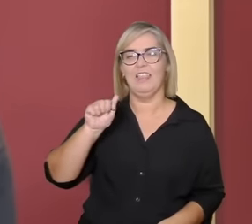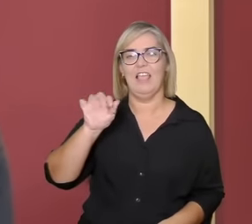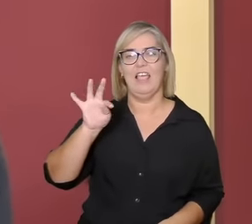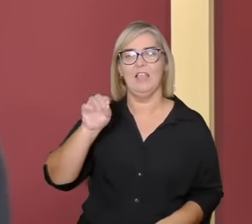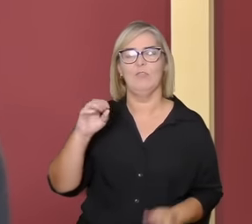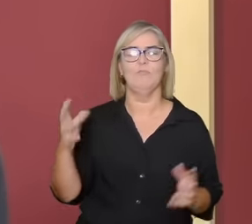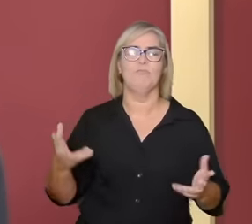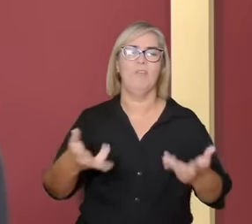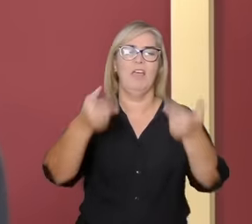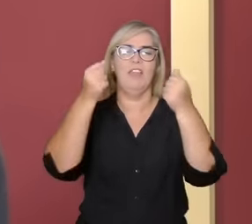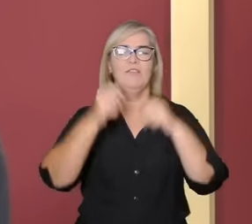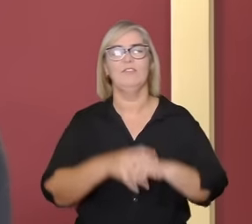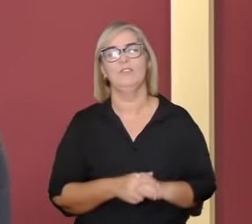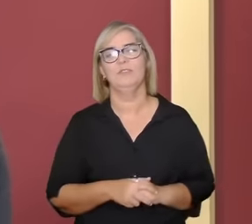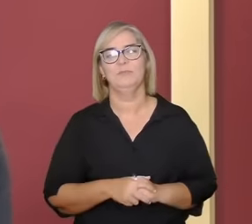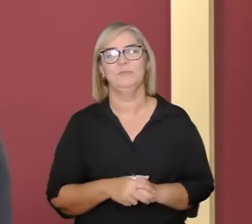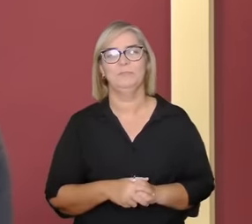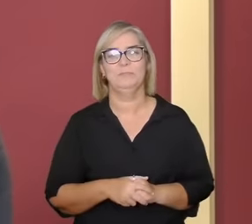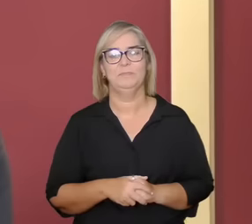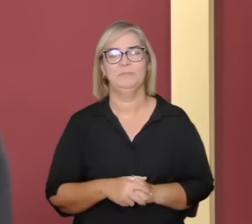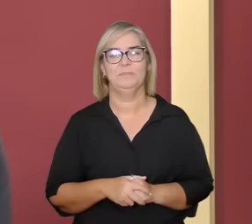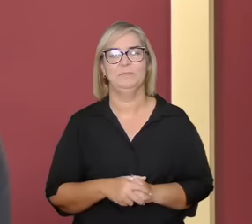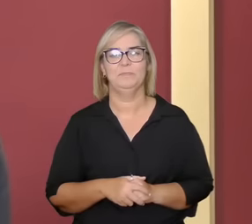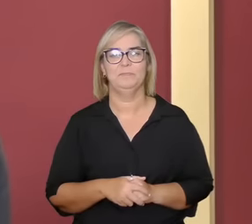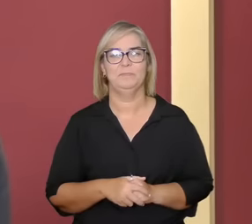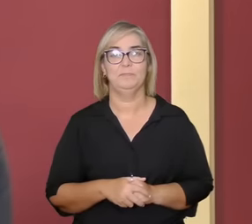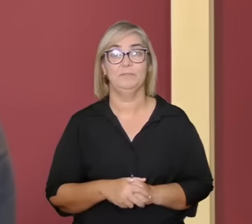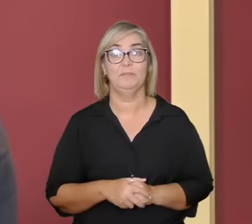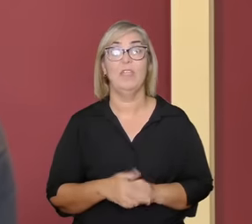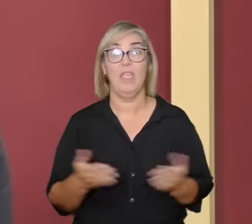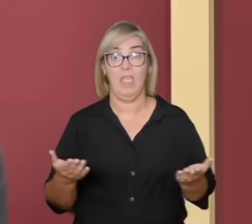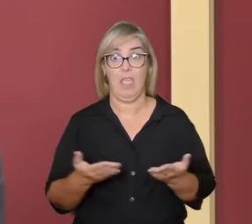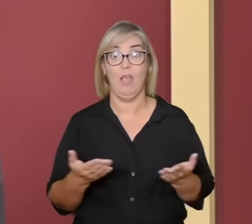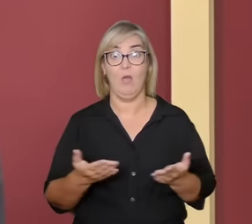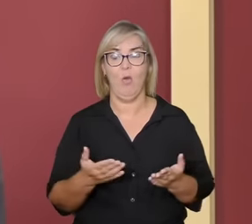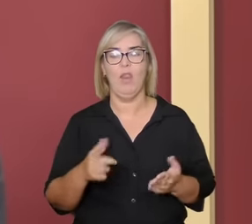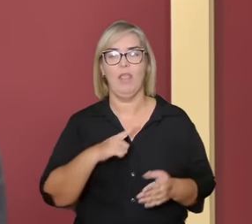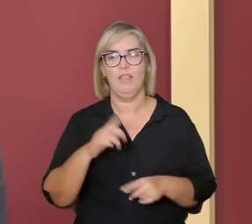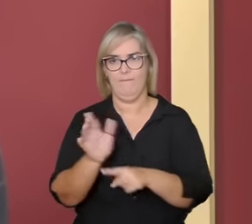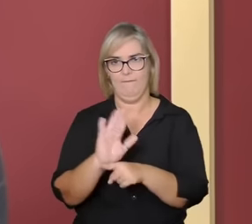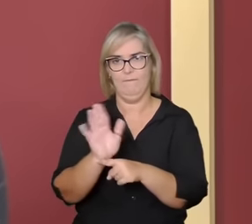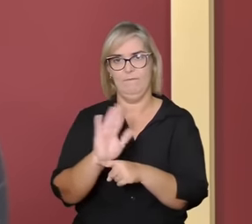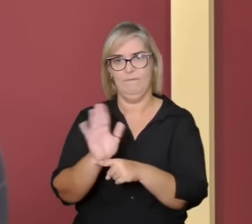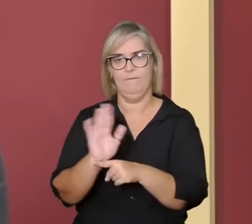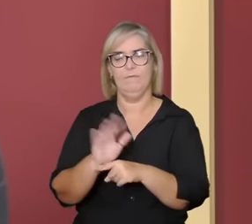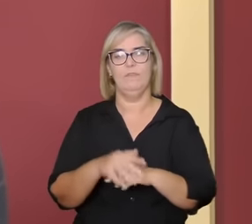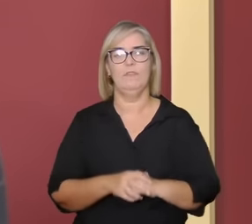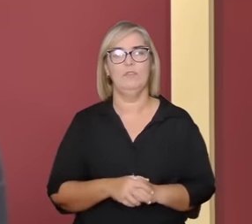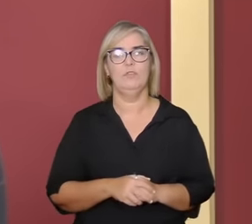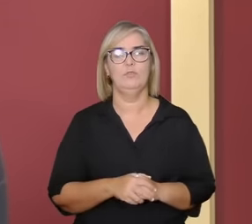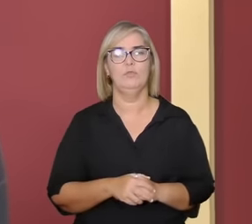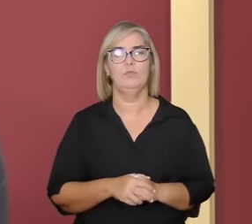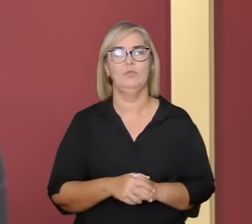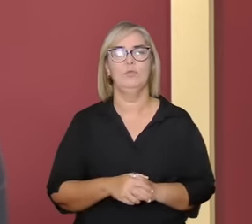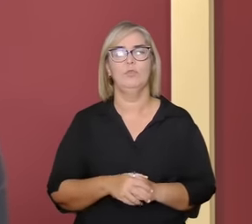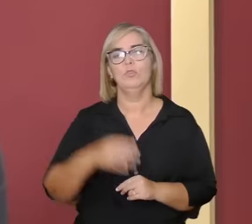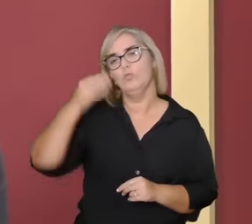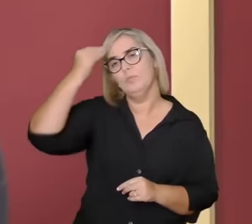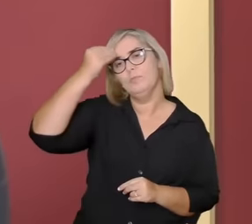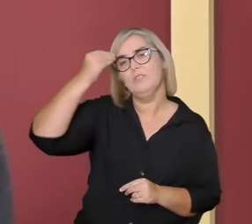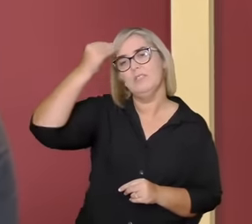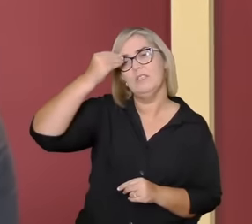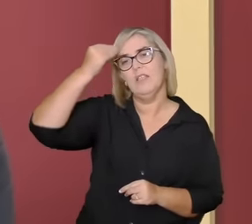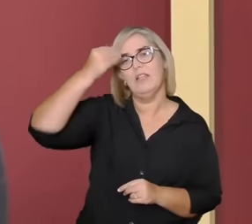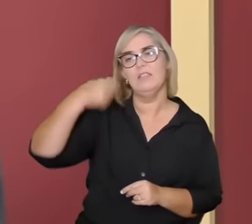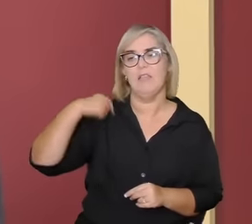agradecimento dela também o elogio e a próxima participação uma participação em vídeo mais uma pergunta em vídeo do psicanalista e também várias